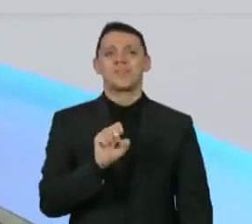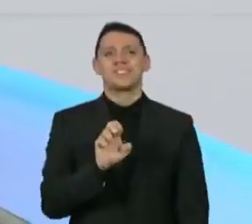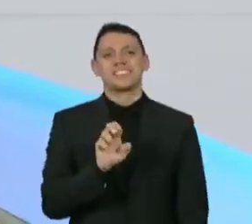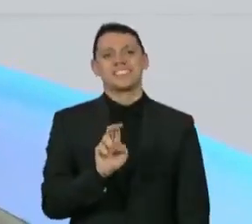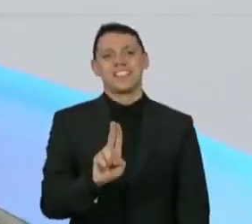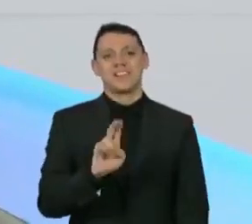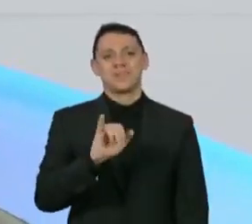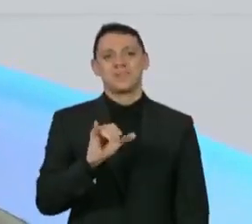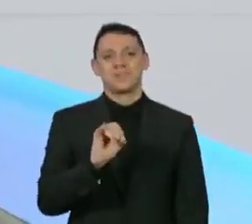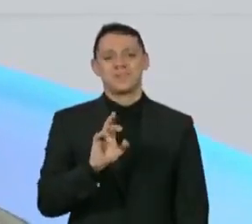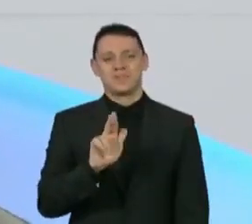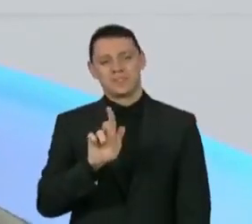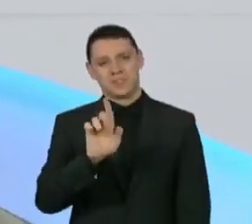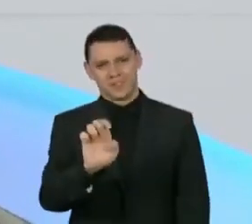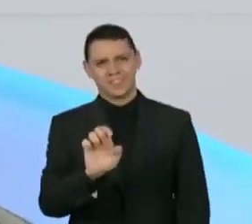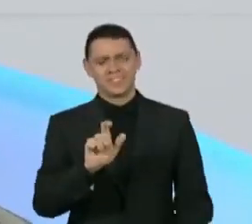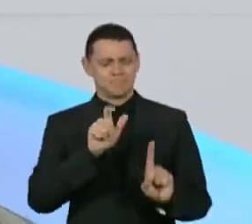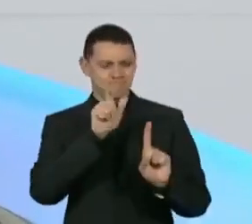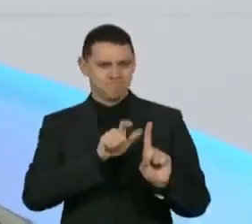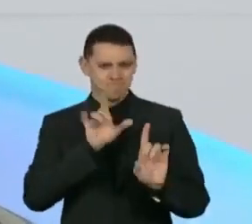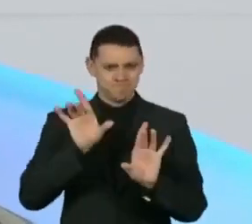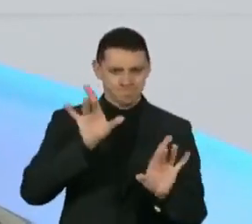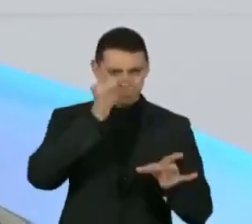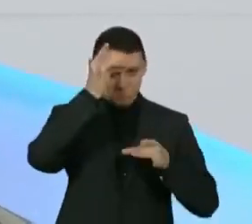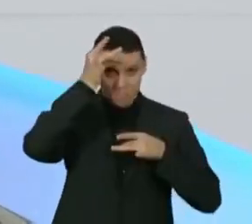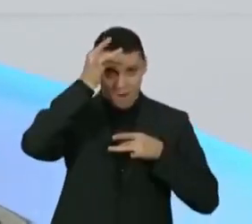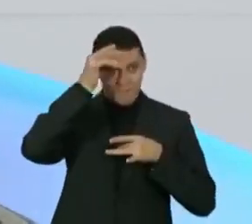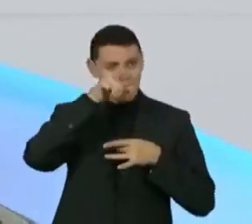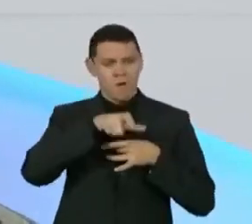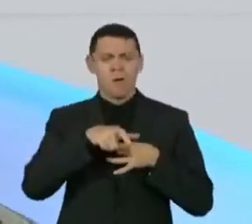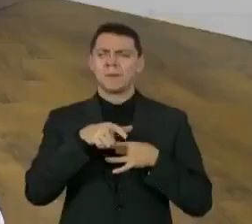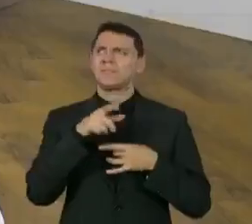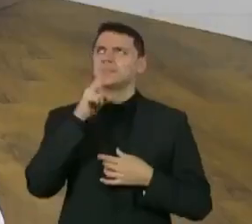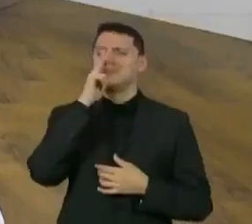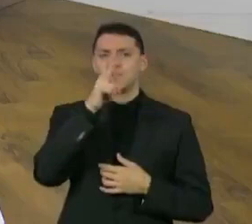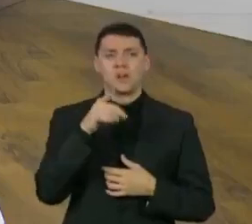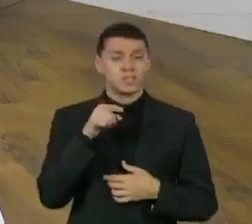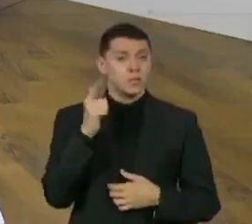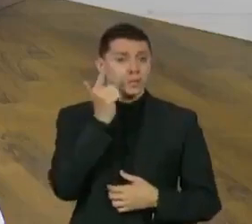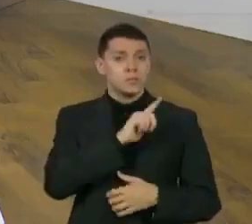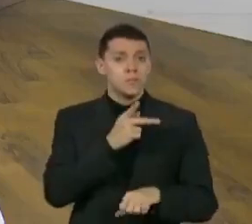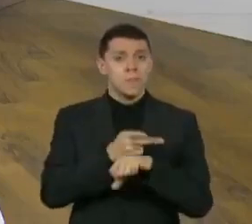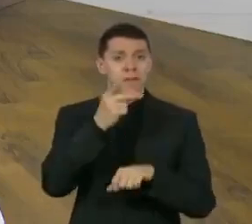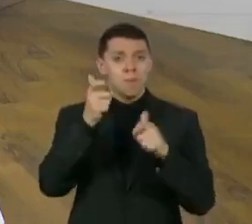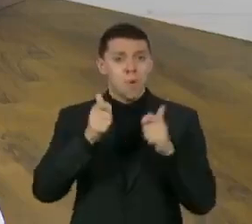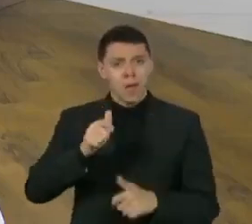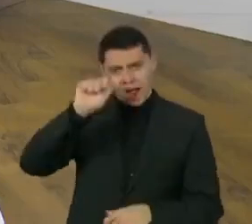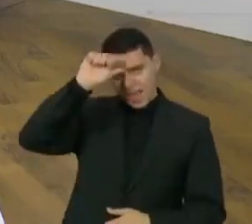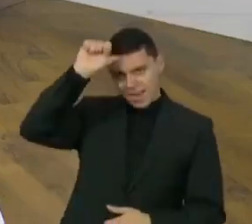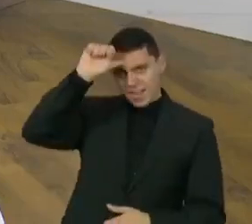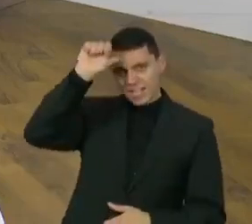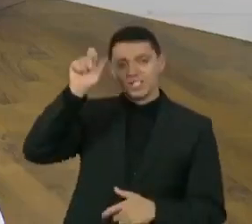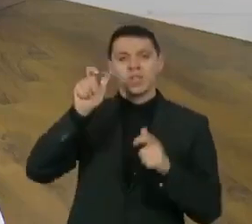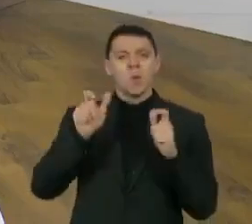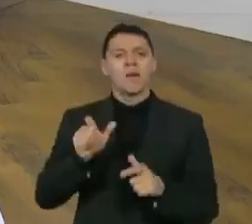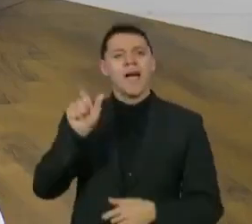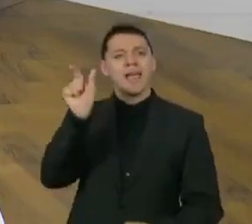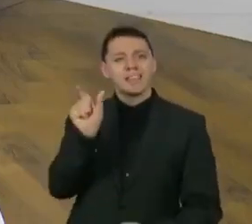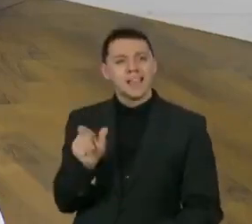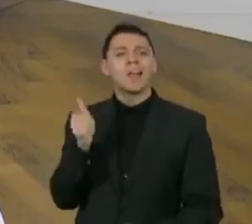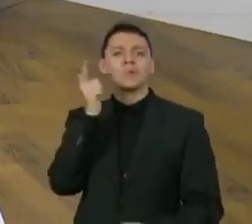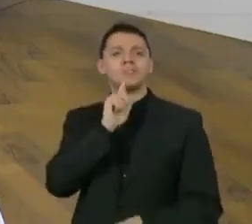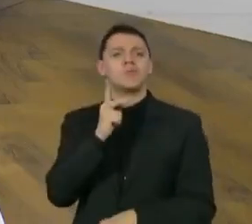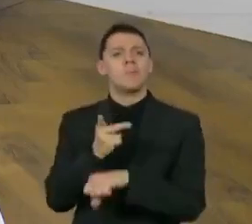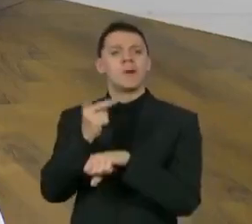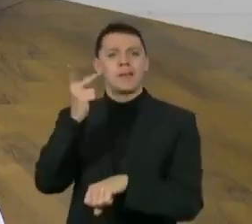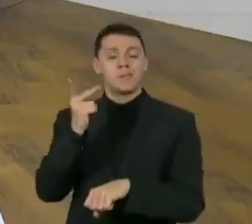É muito potente O seu Jorge ganhou prêmio na Índia Ganhou prêmio na Itália Não há lugar Por onde